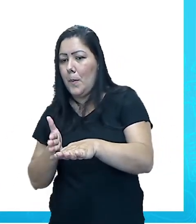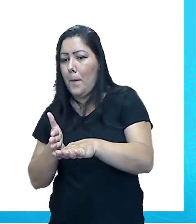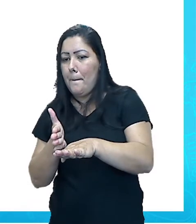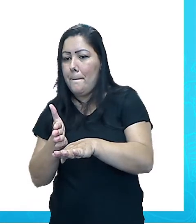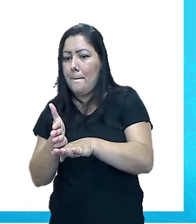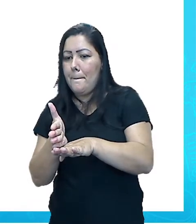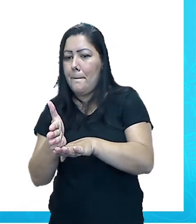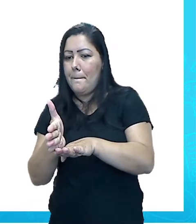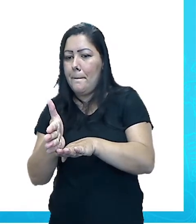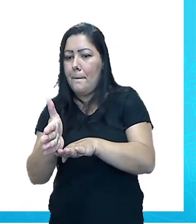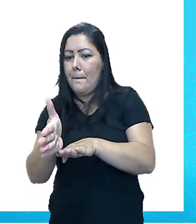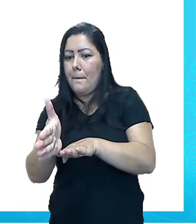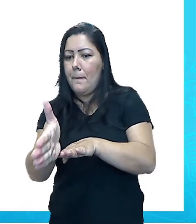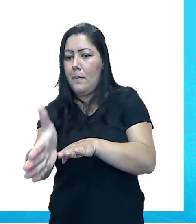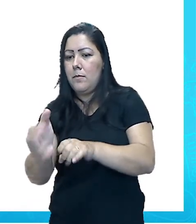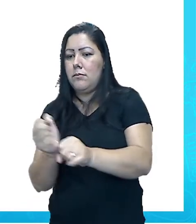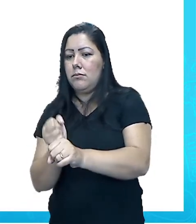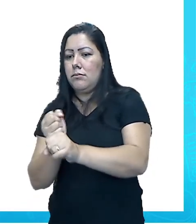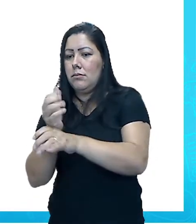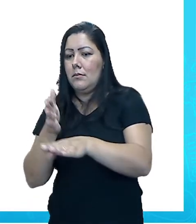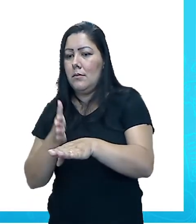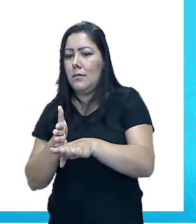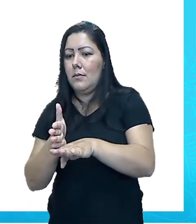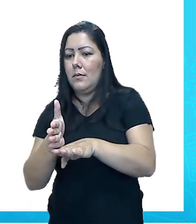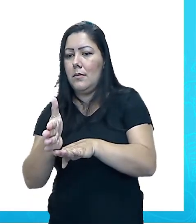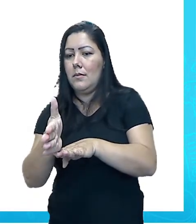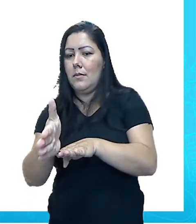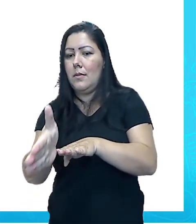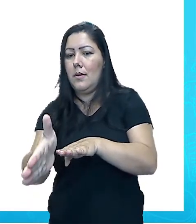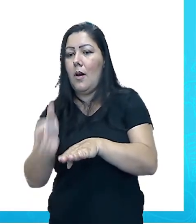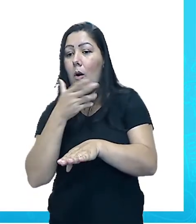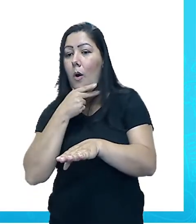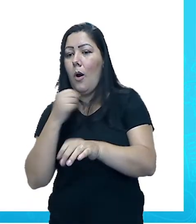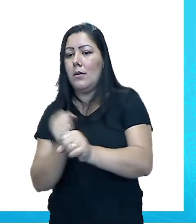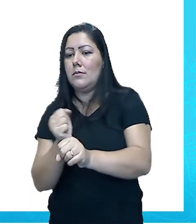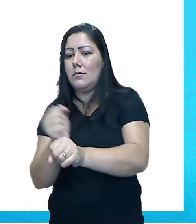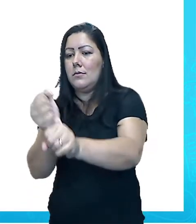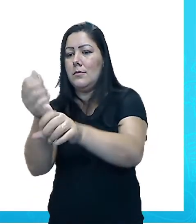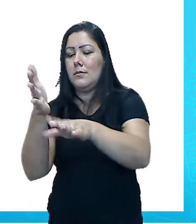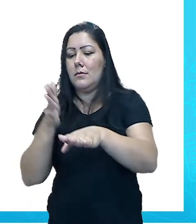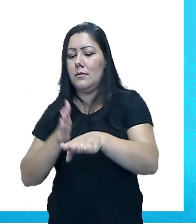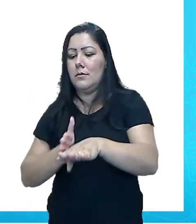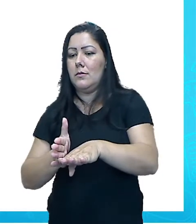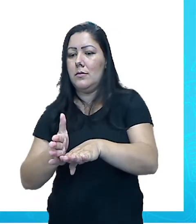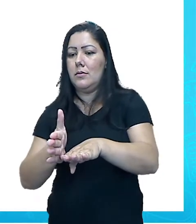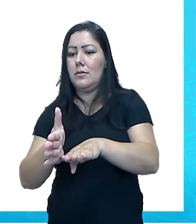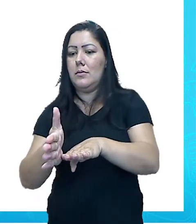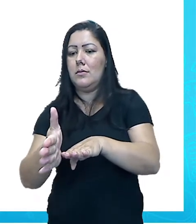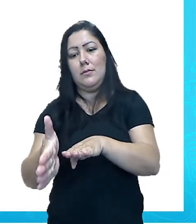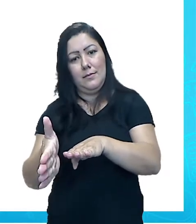isso aqui é um muro que foi construído pelos seres humanos.